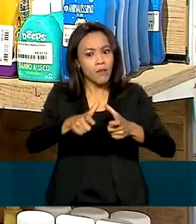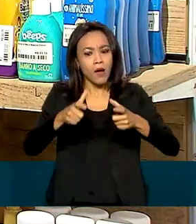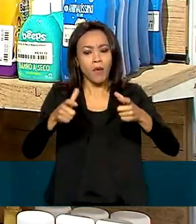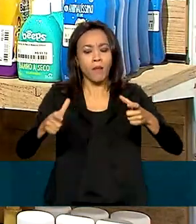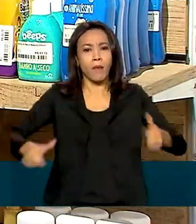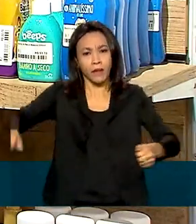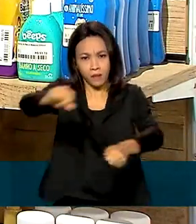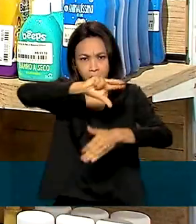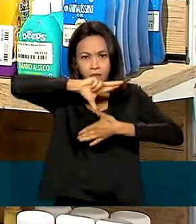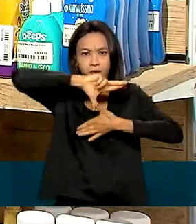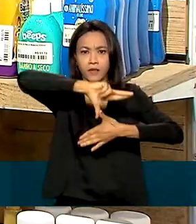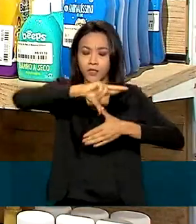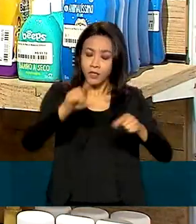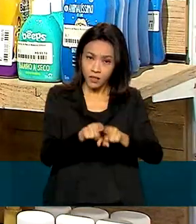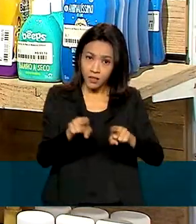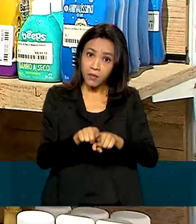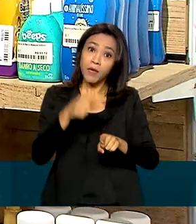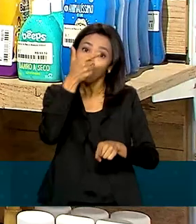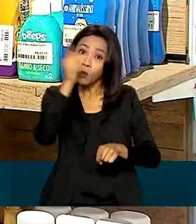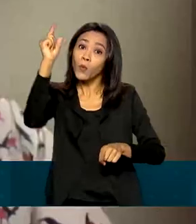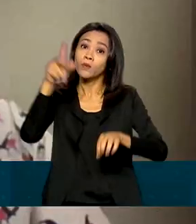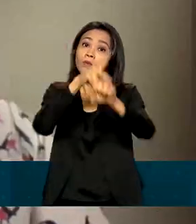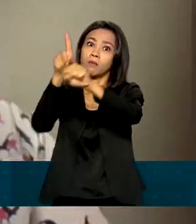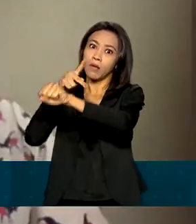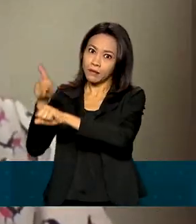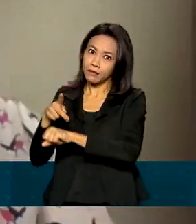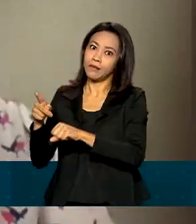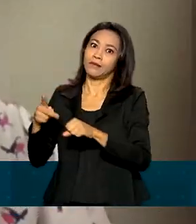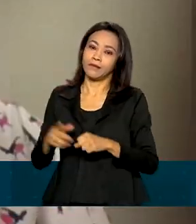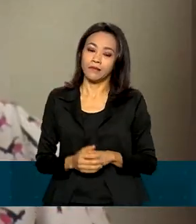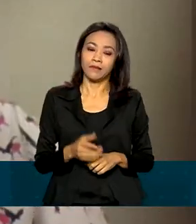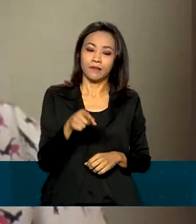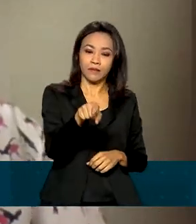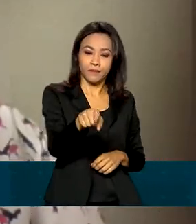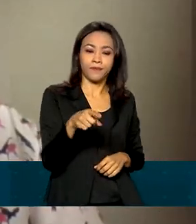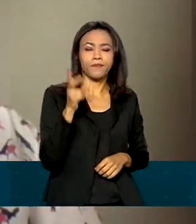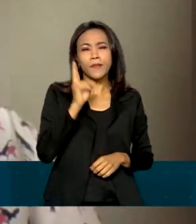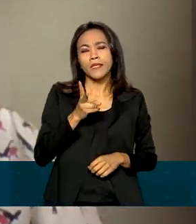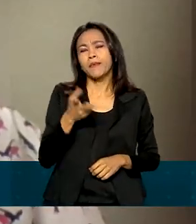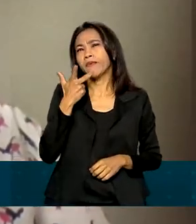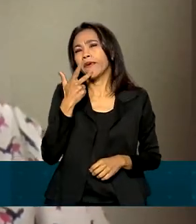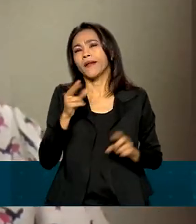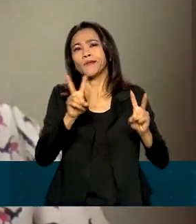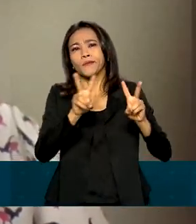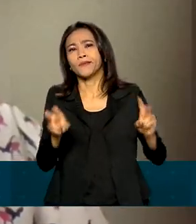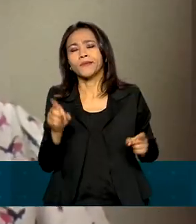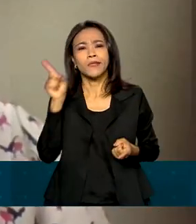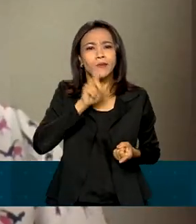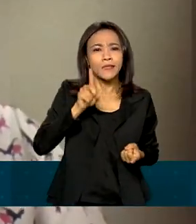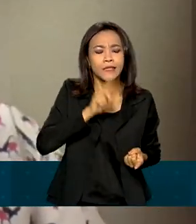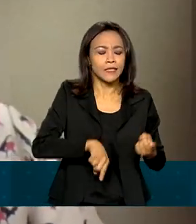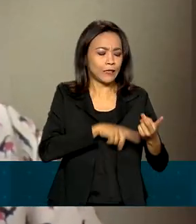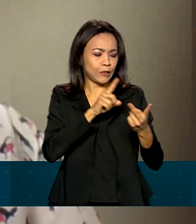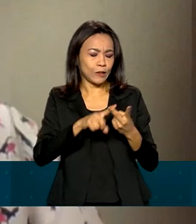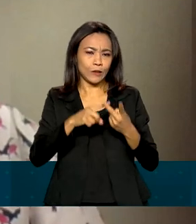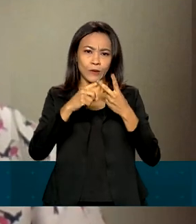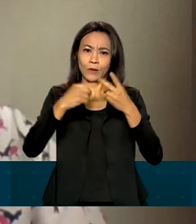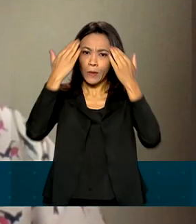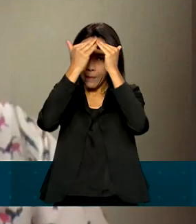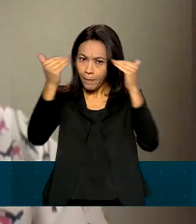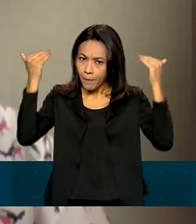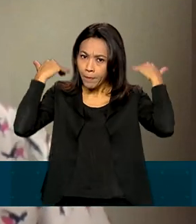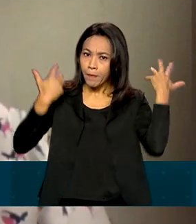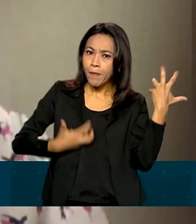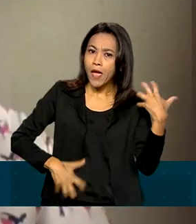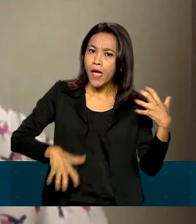e em países com grandes potenciais. Sempre que a gente fala de Estados Unidos, México, Equador, tem